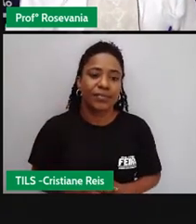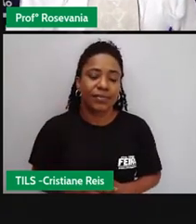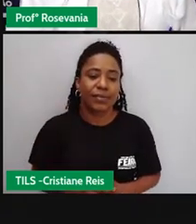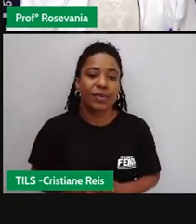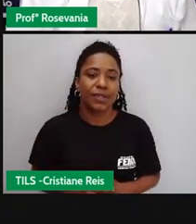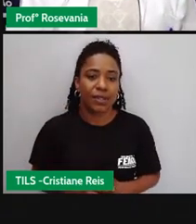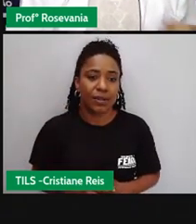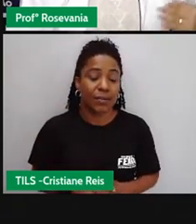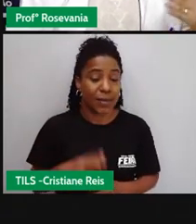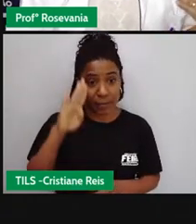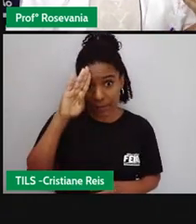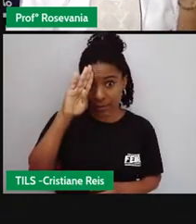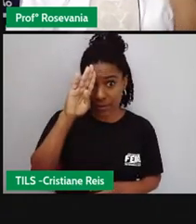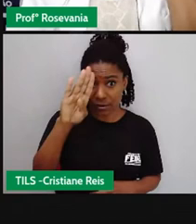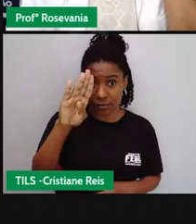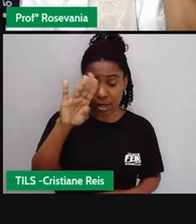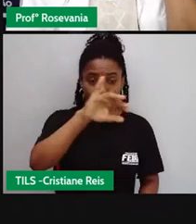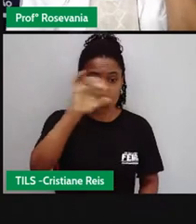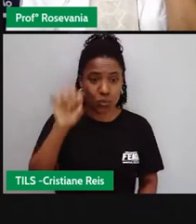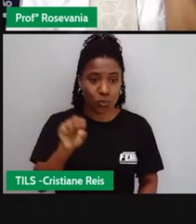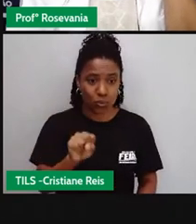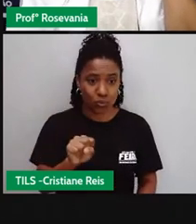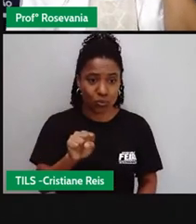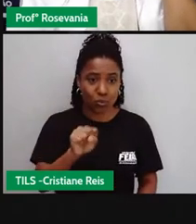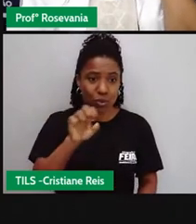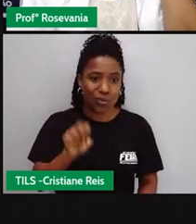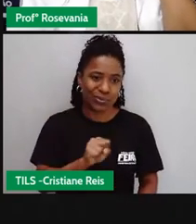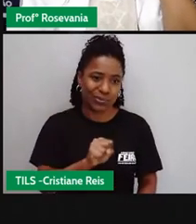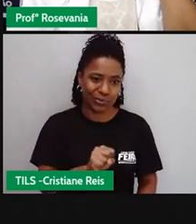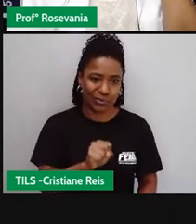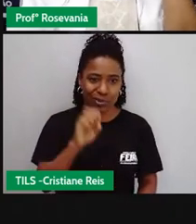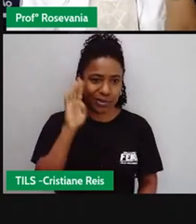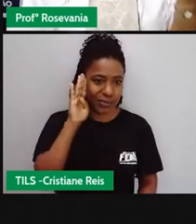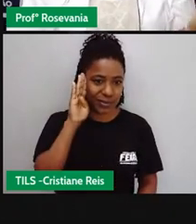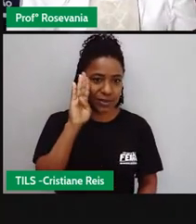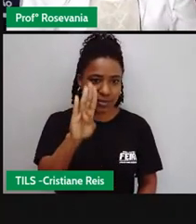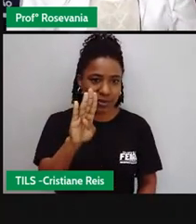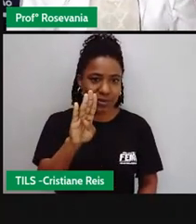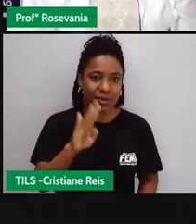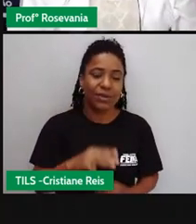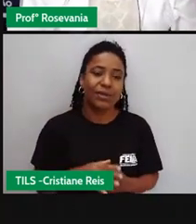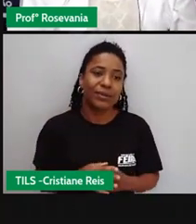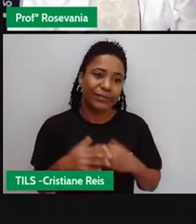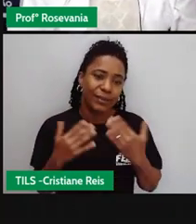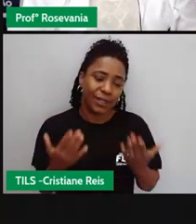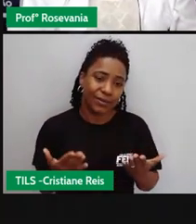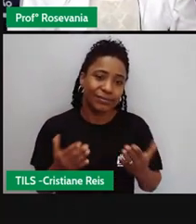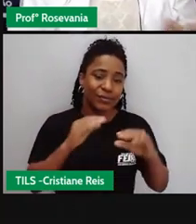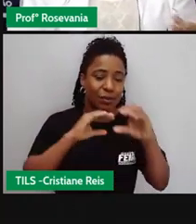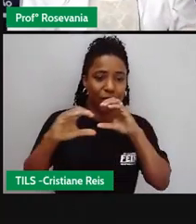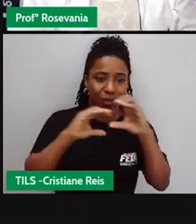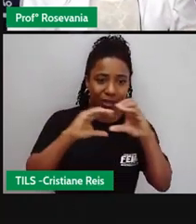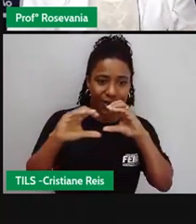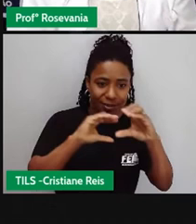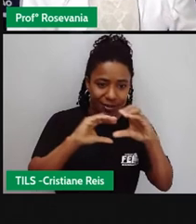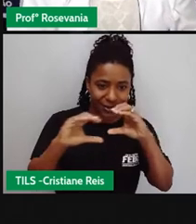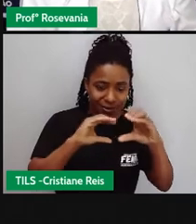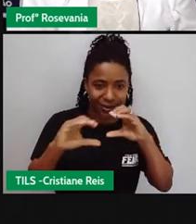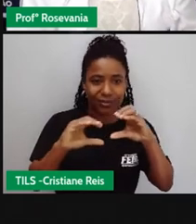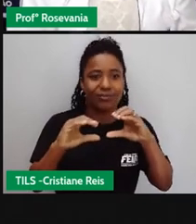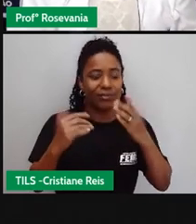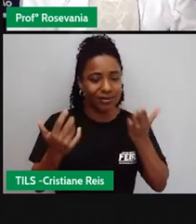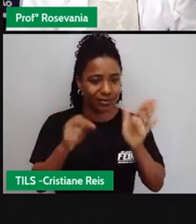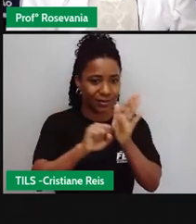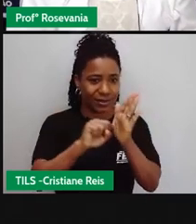percebam que mesmo a gente falando de comunicação ou mesmo no século